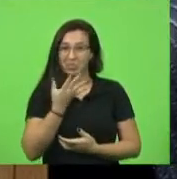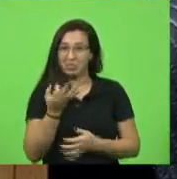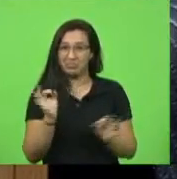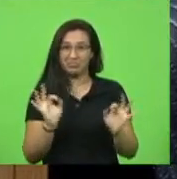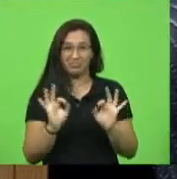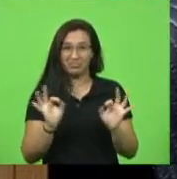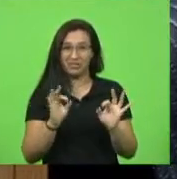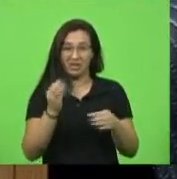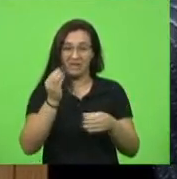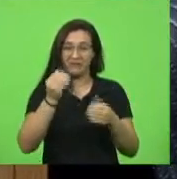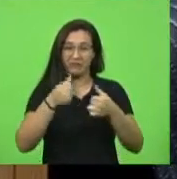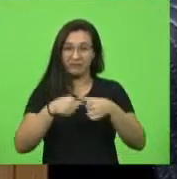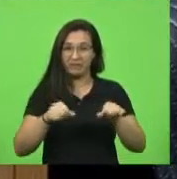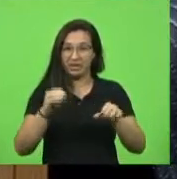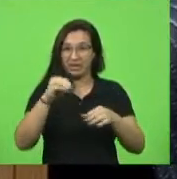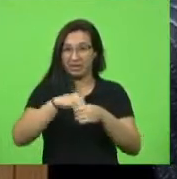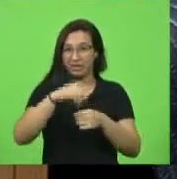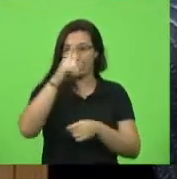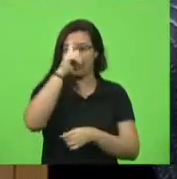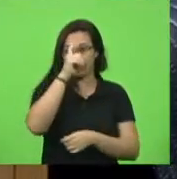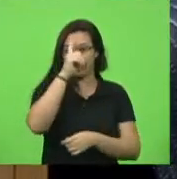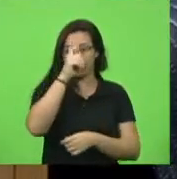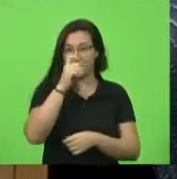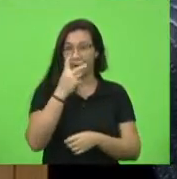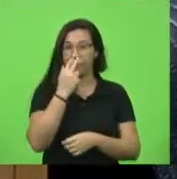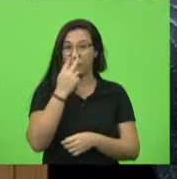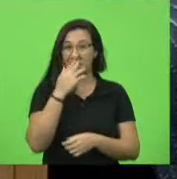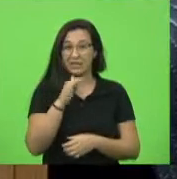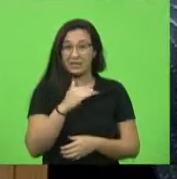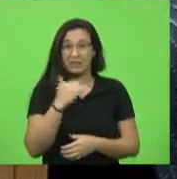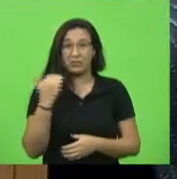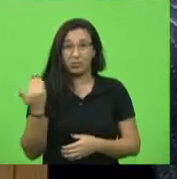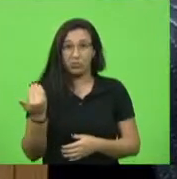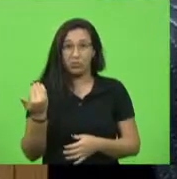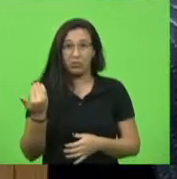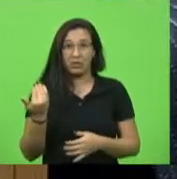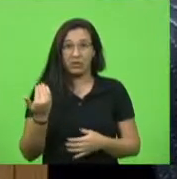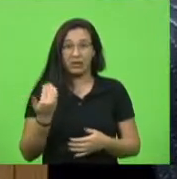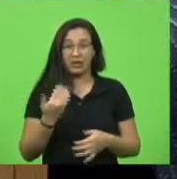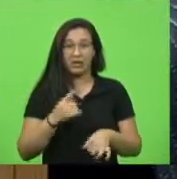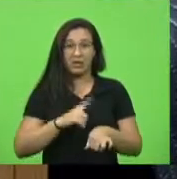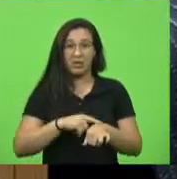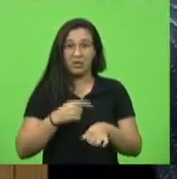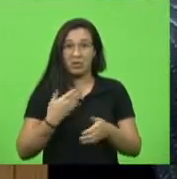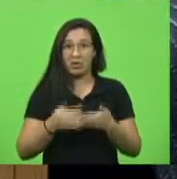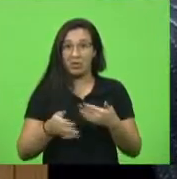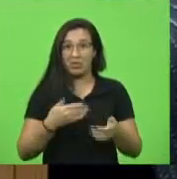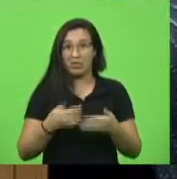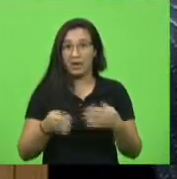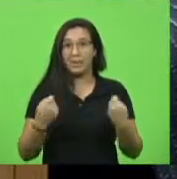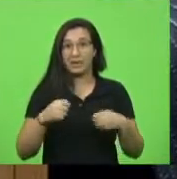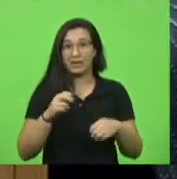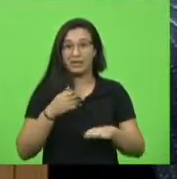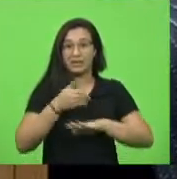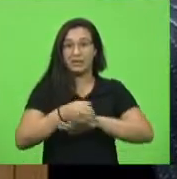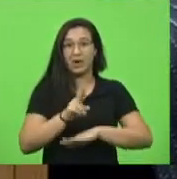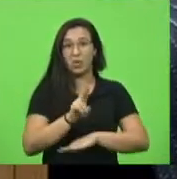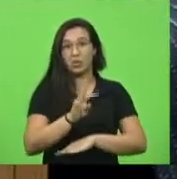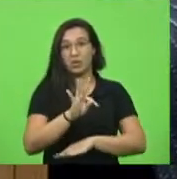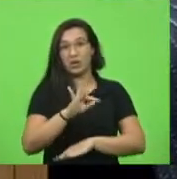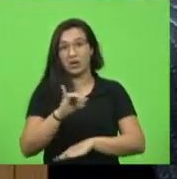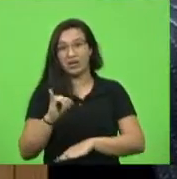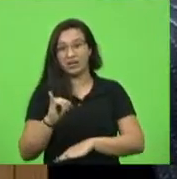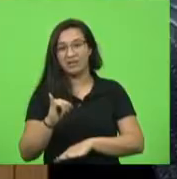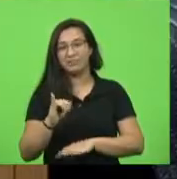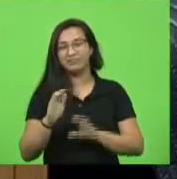com aquela sensação de morte e com aquela sensação ainda tem a UTI para passar, né, e as mensagens eram